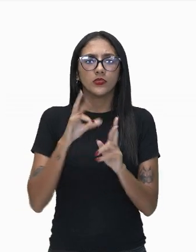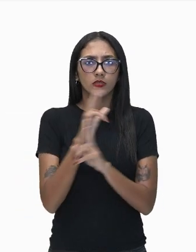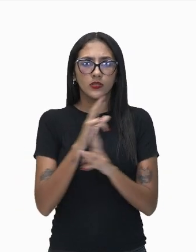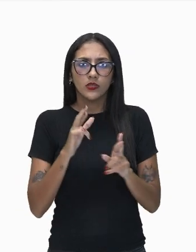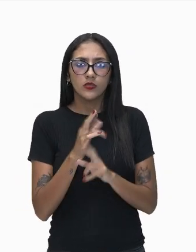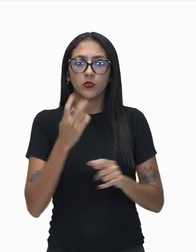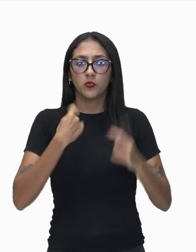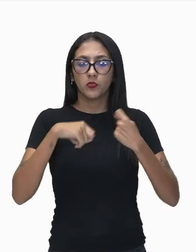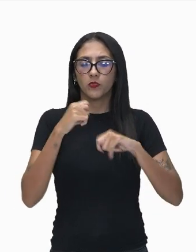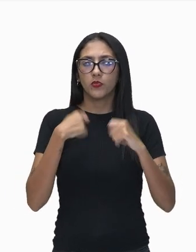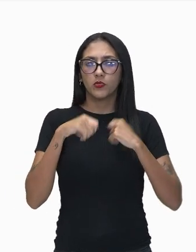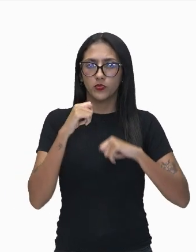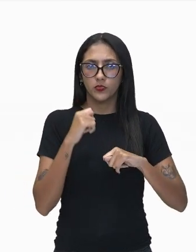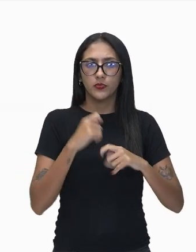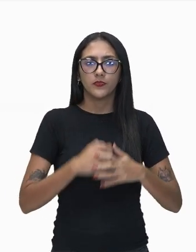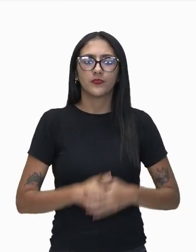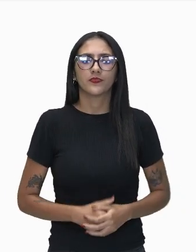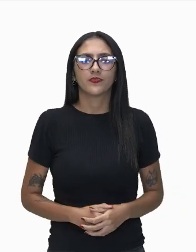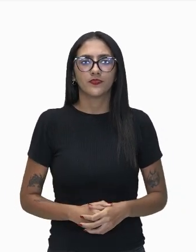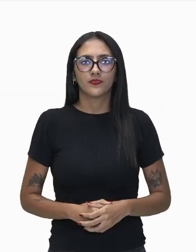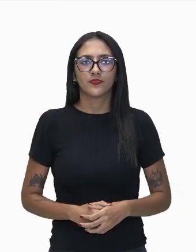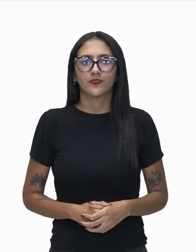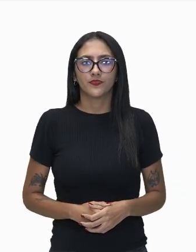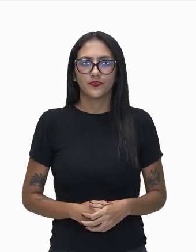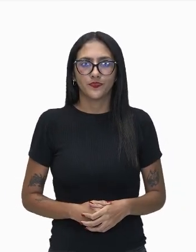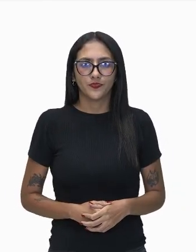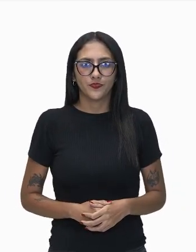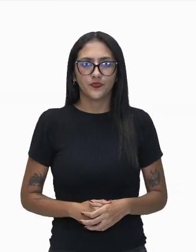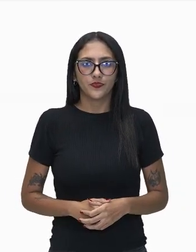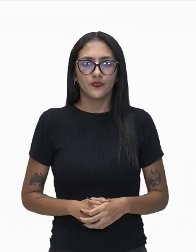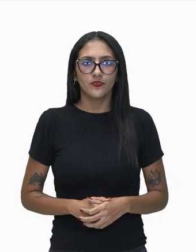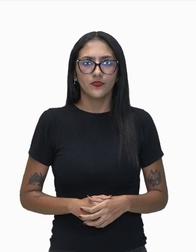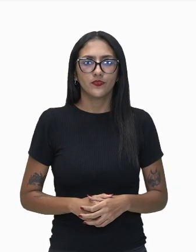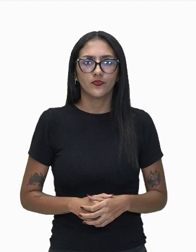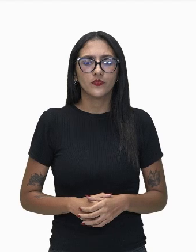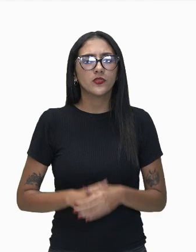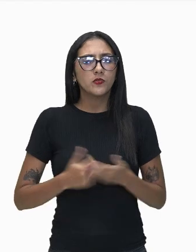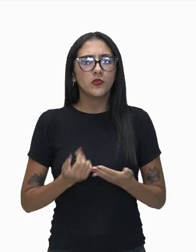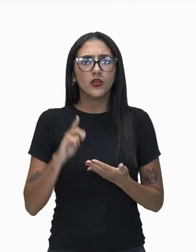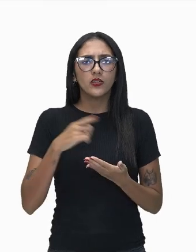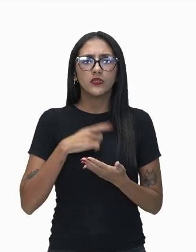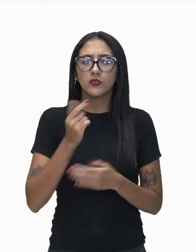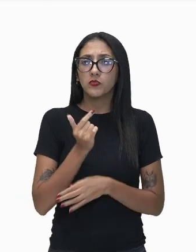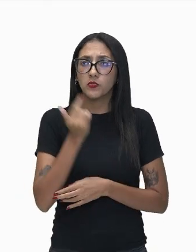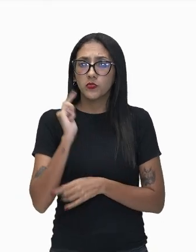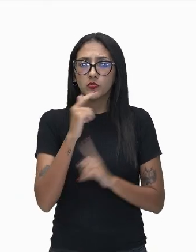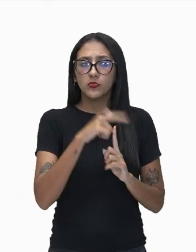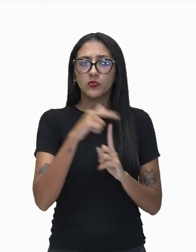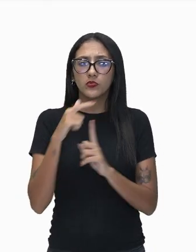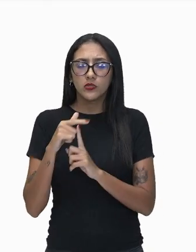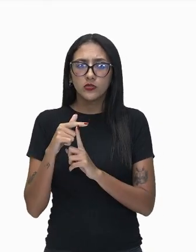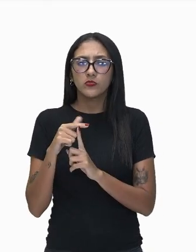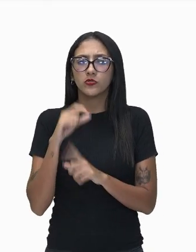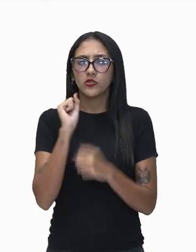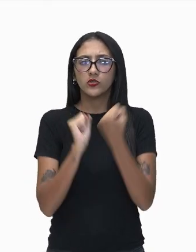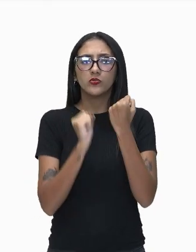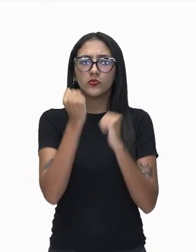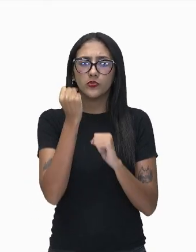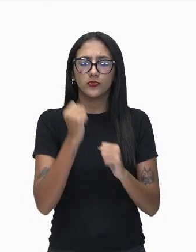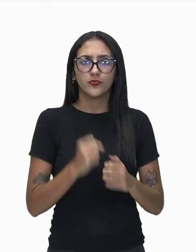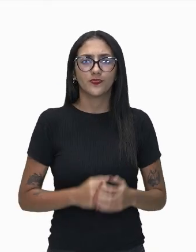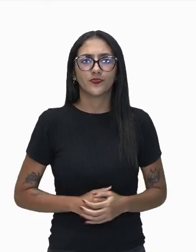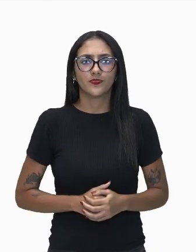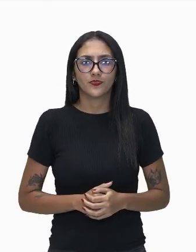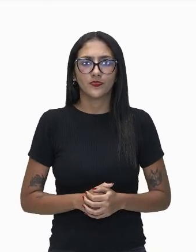maneira diferenciada. Quais são, então, os outros tipos de indústria? O que a gente pode falar ainda sobre esses tipos de indústria?